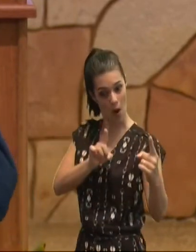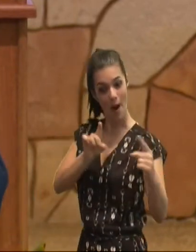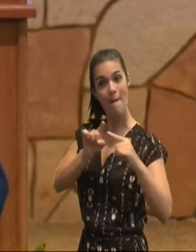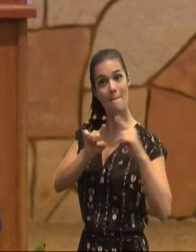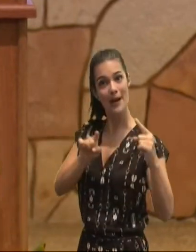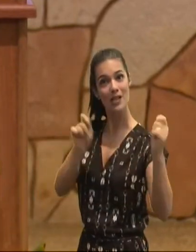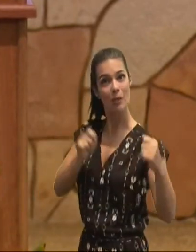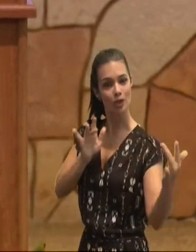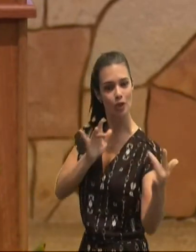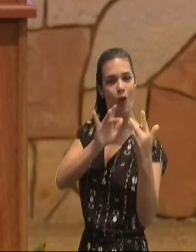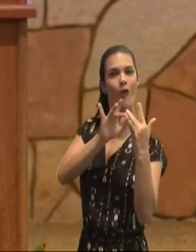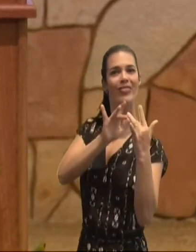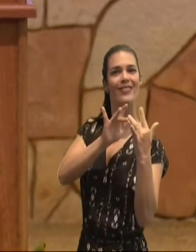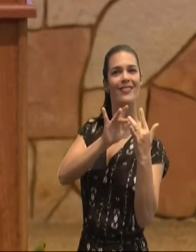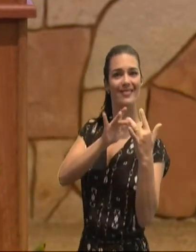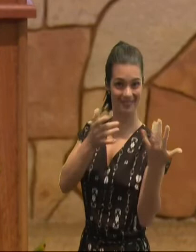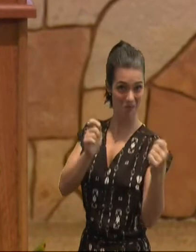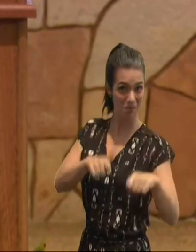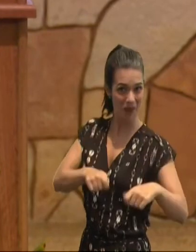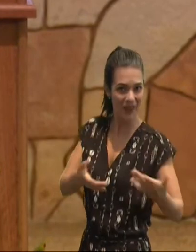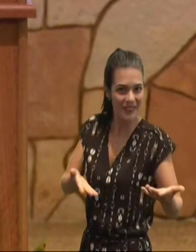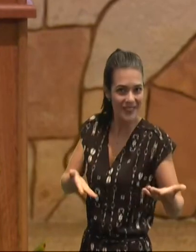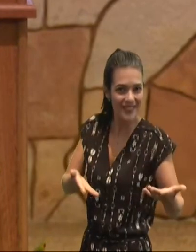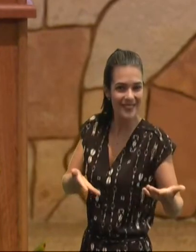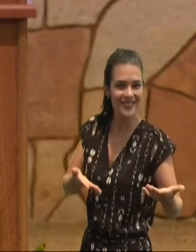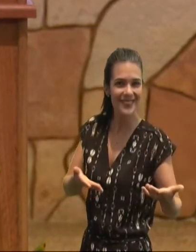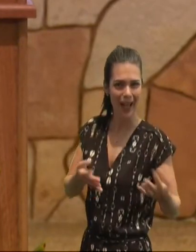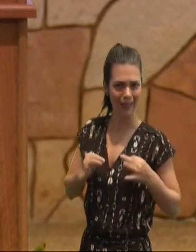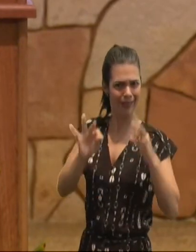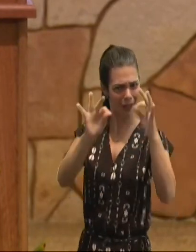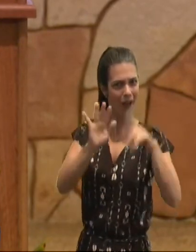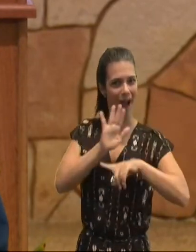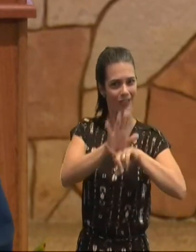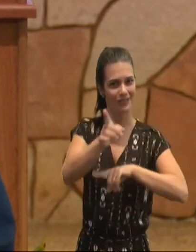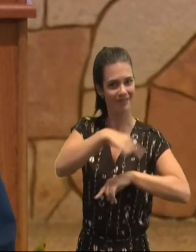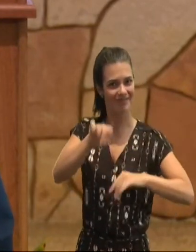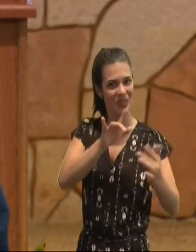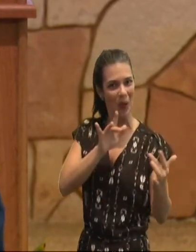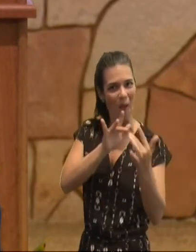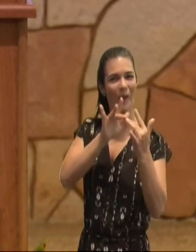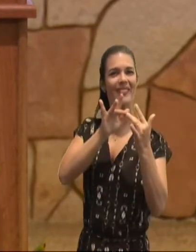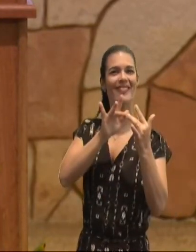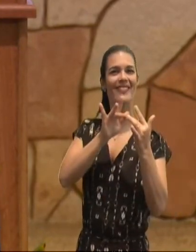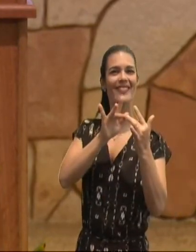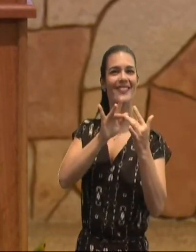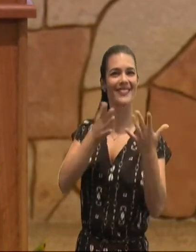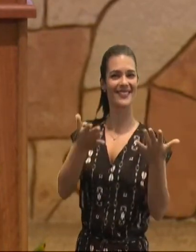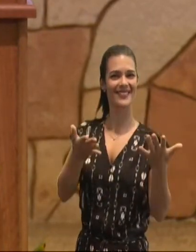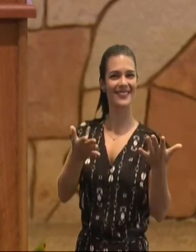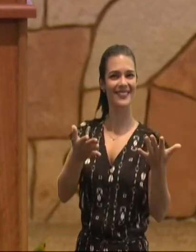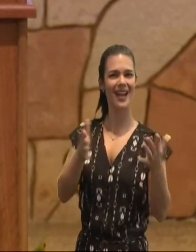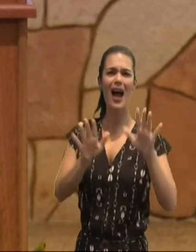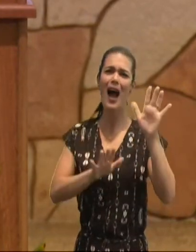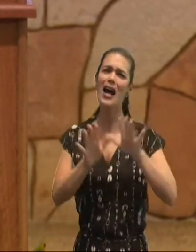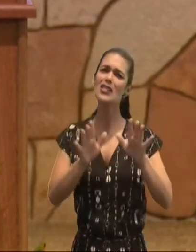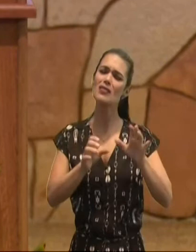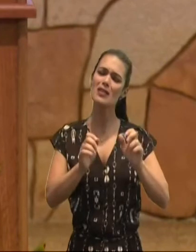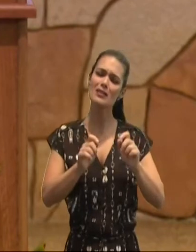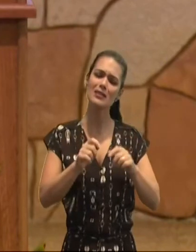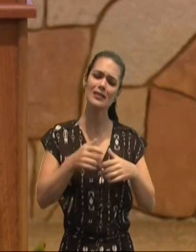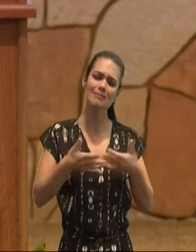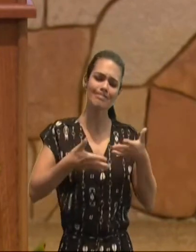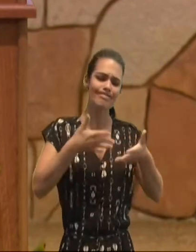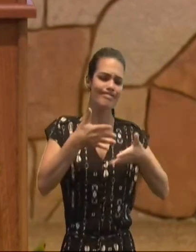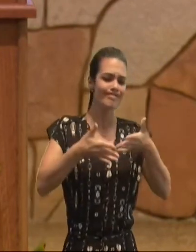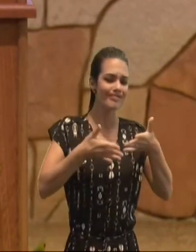estar, perto, dos nossos irmãos, e perto, de pessoas, que precisam, de auxílio, às vezes, uma palavra, de encorajamento,